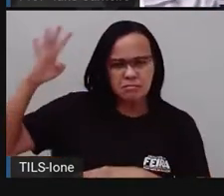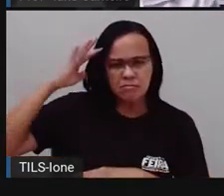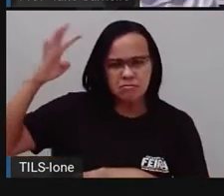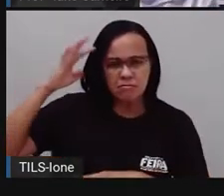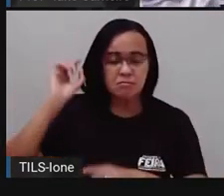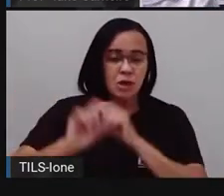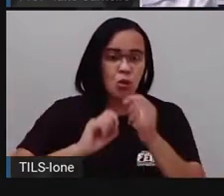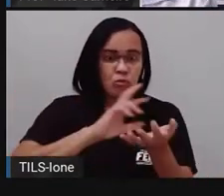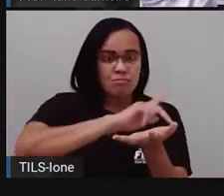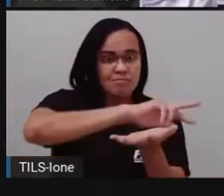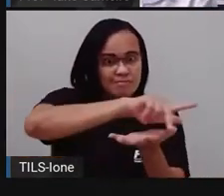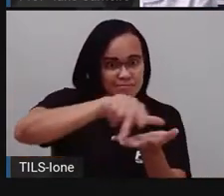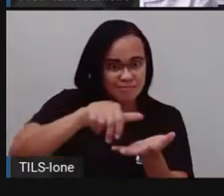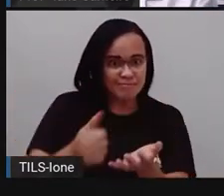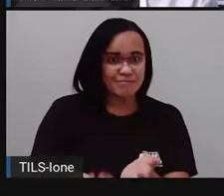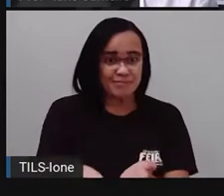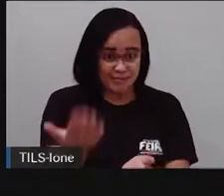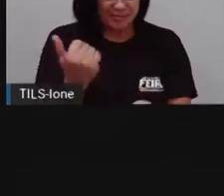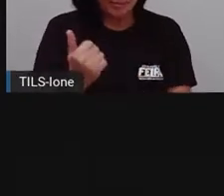questão da diversidade. Vamos lá?